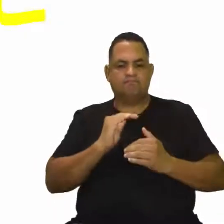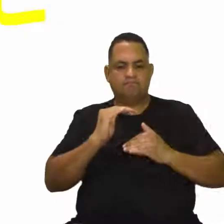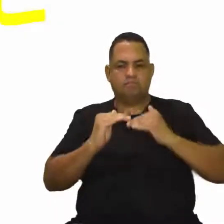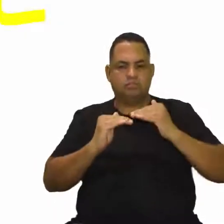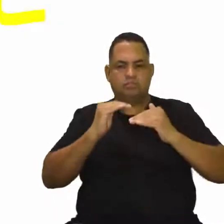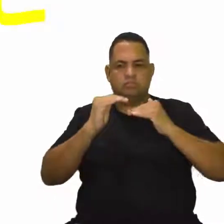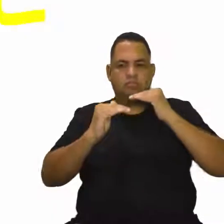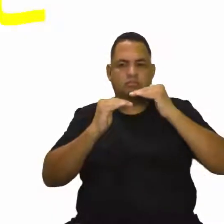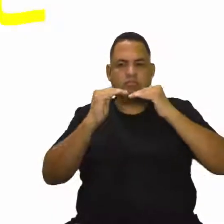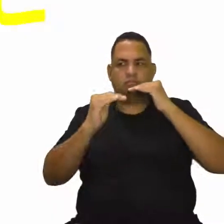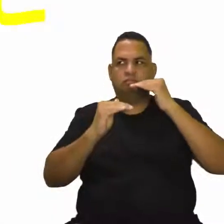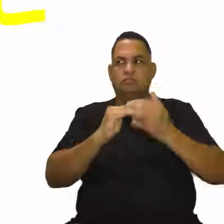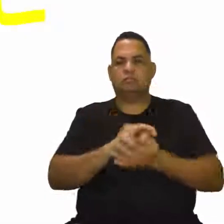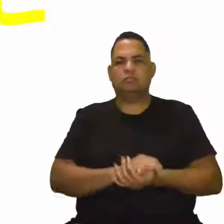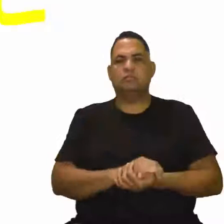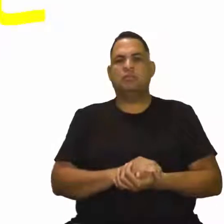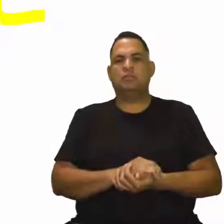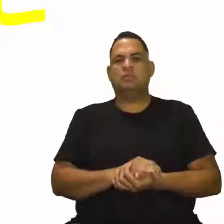tá?